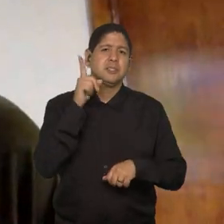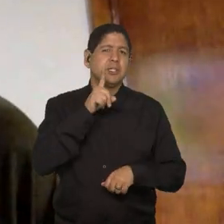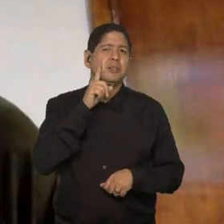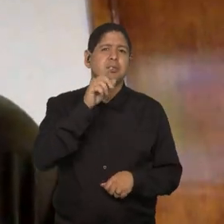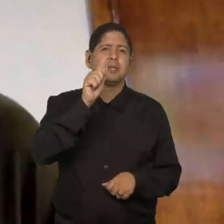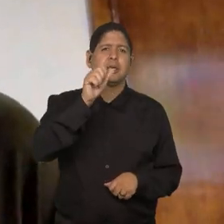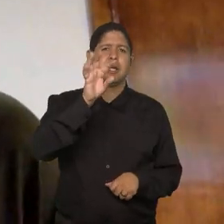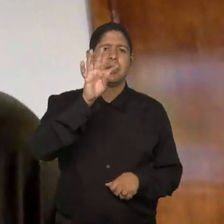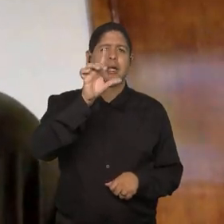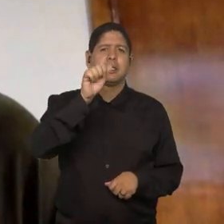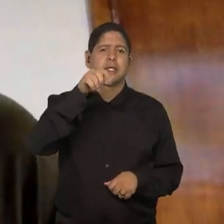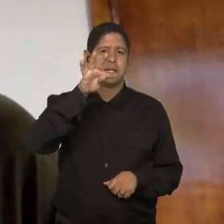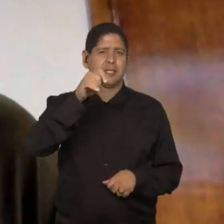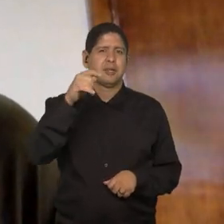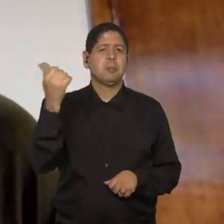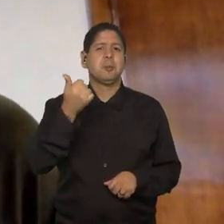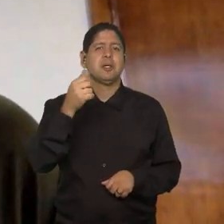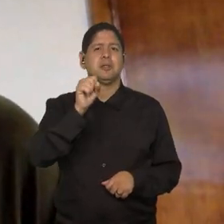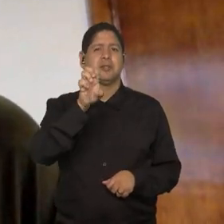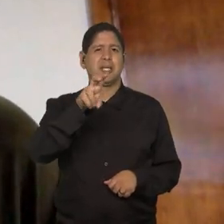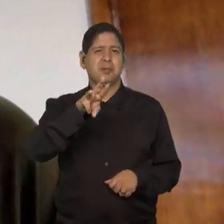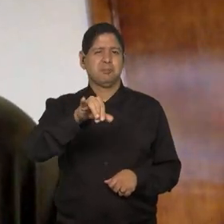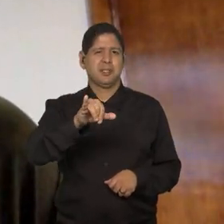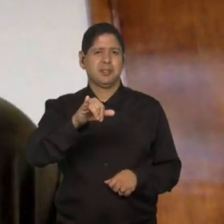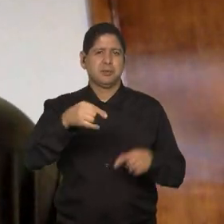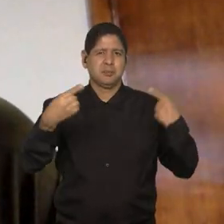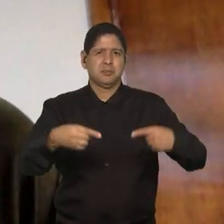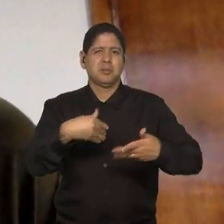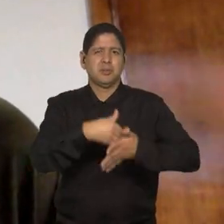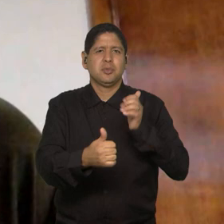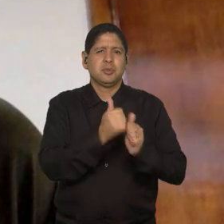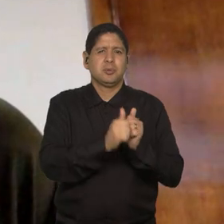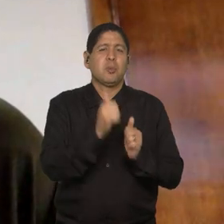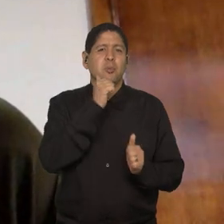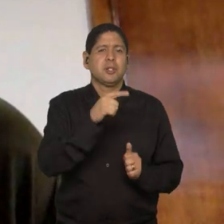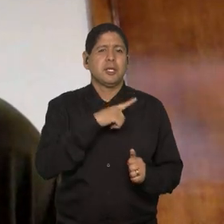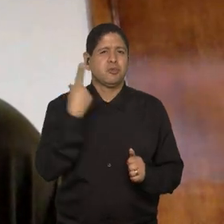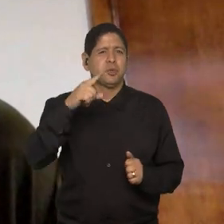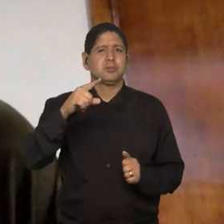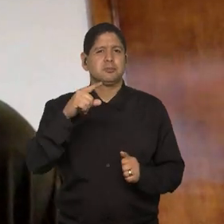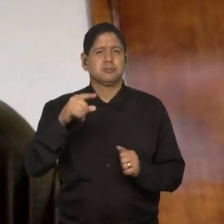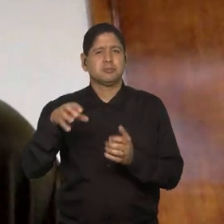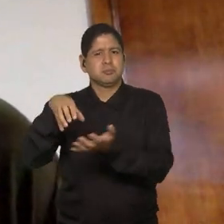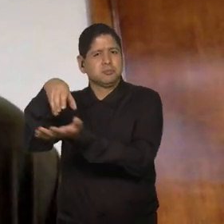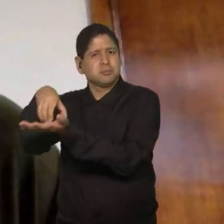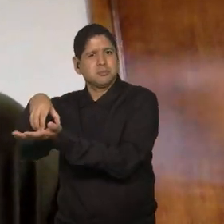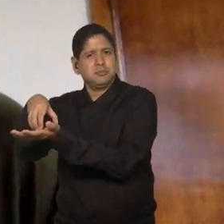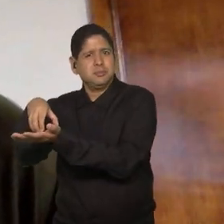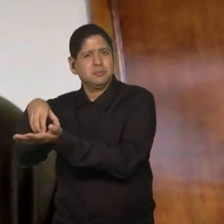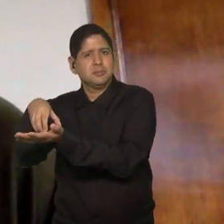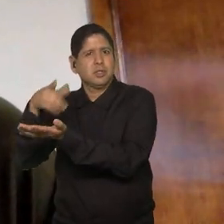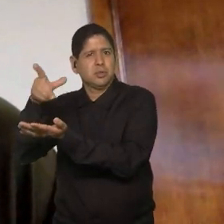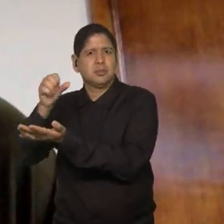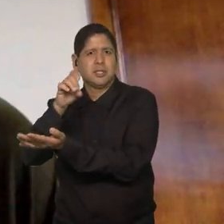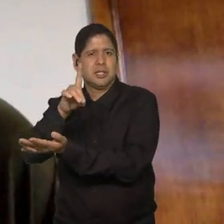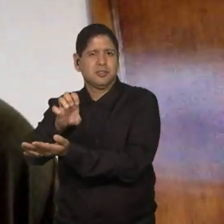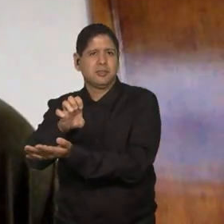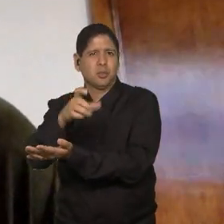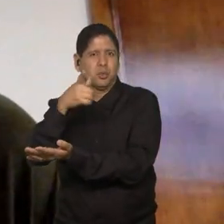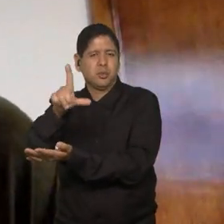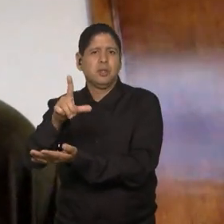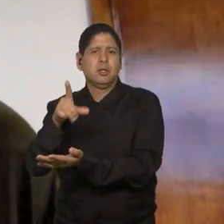semifinal que o futebol feminino participou, e elas estavam numa outra sede, elas chegaram na sede